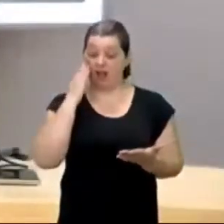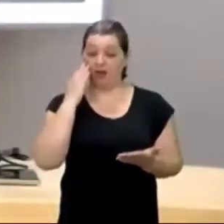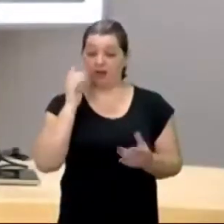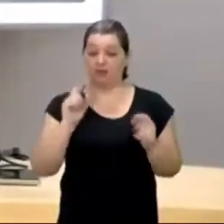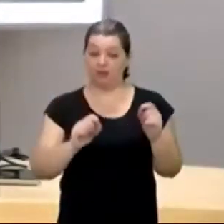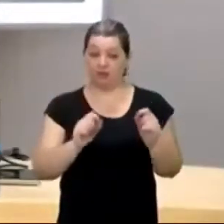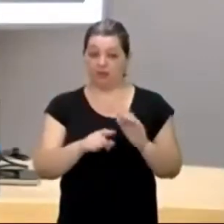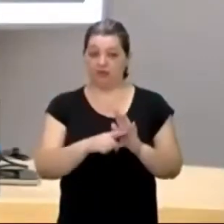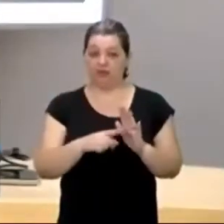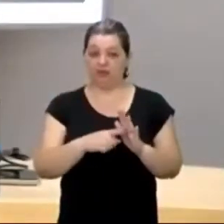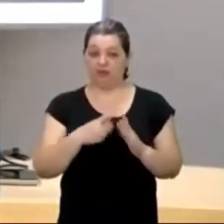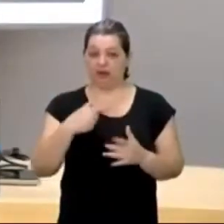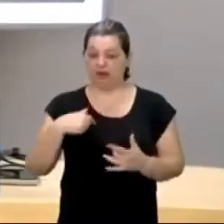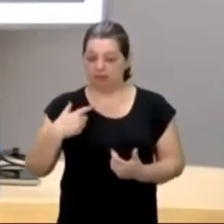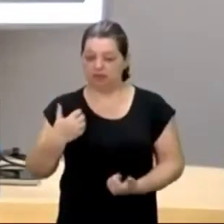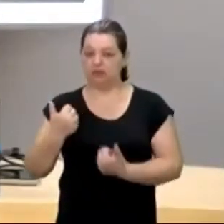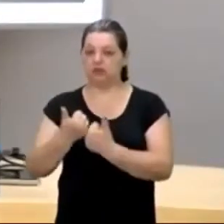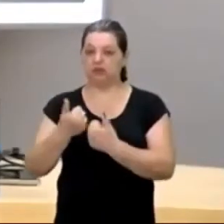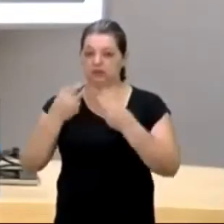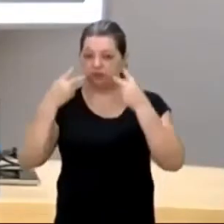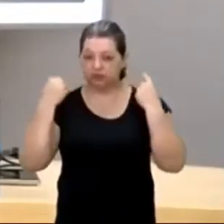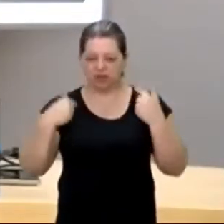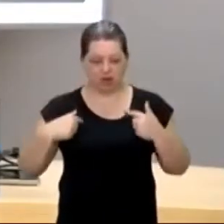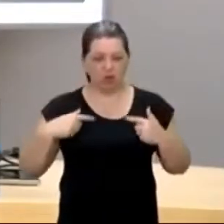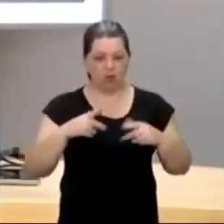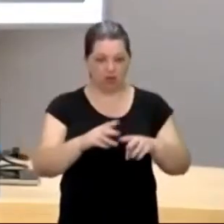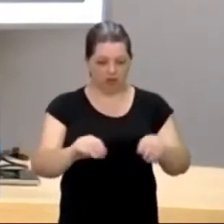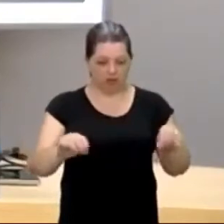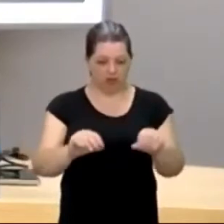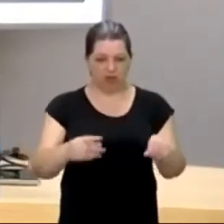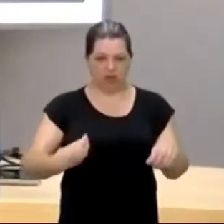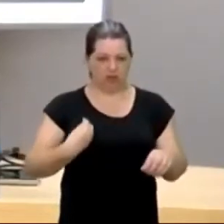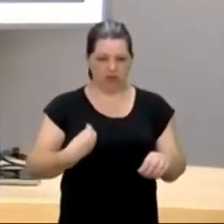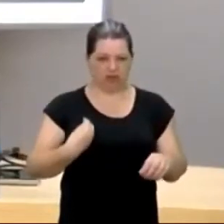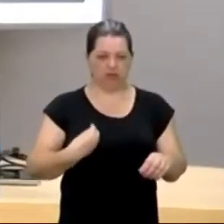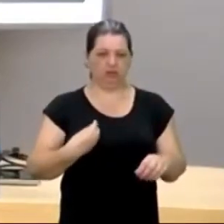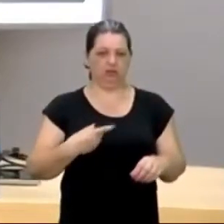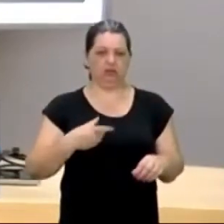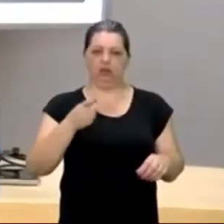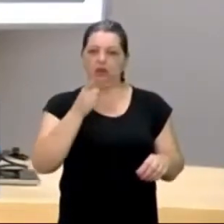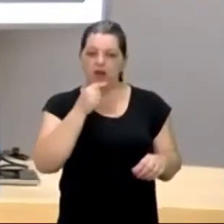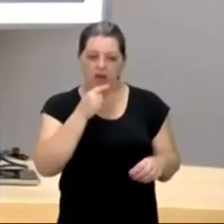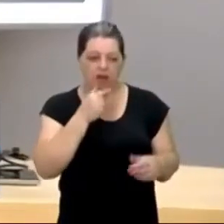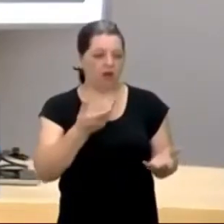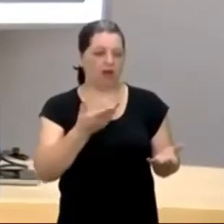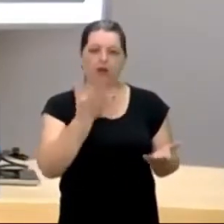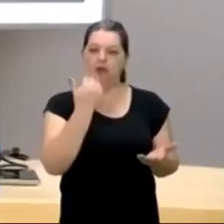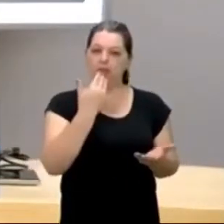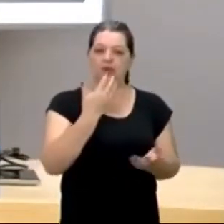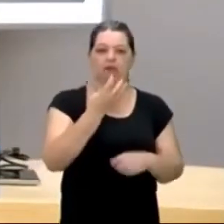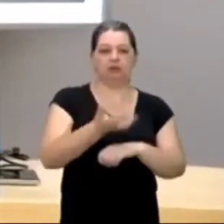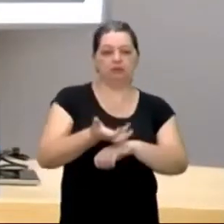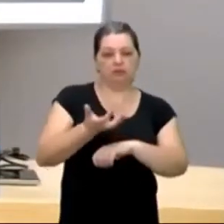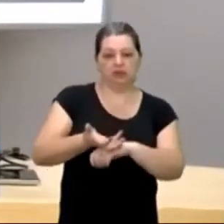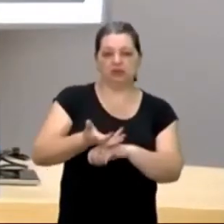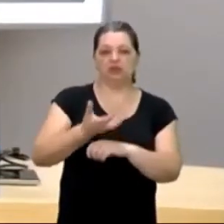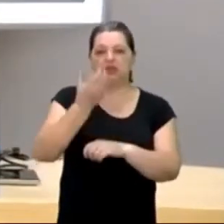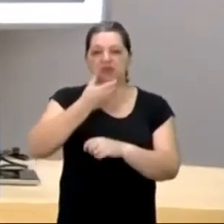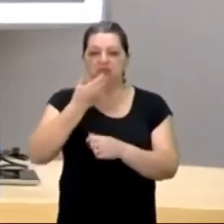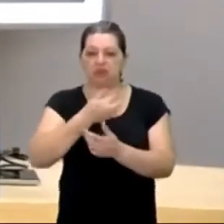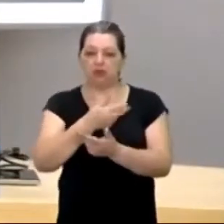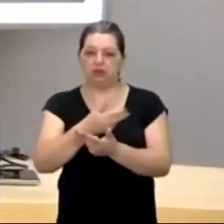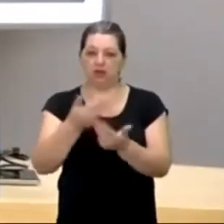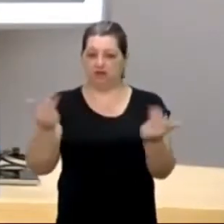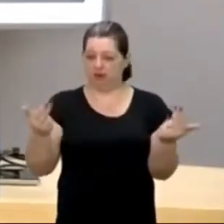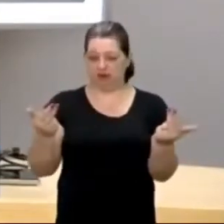eu vou me colocar no lugar do indígena, eu estou aqui na terra, água fresca, comida, abacaxi, sei lá, todas aquelas coisas,